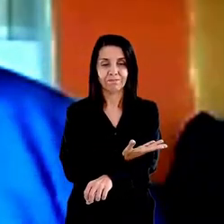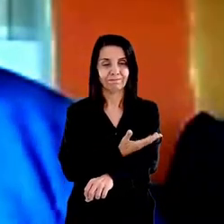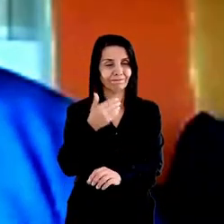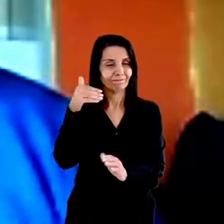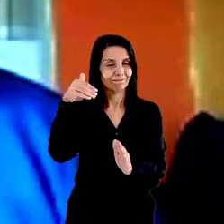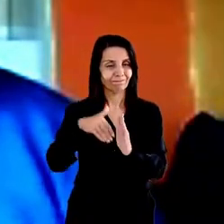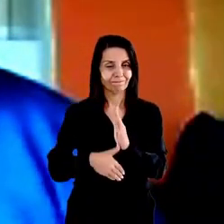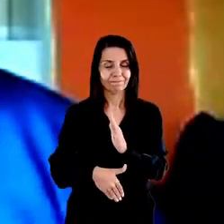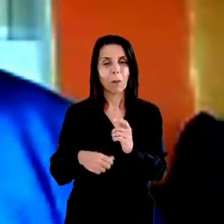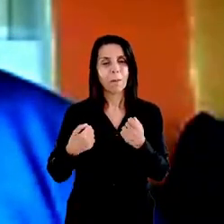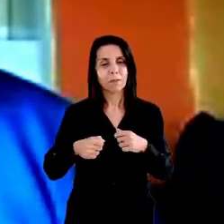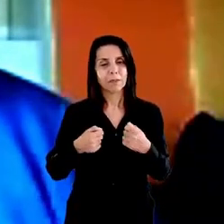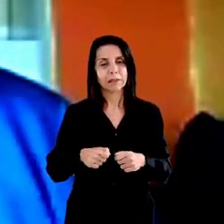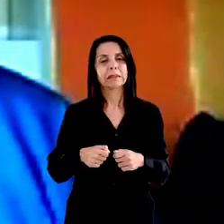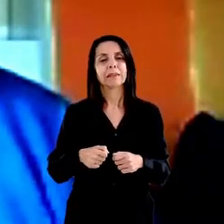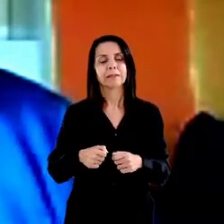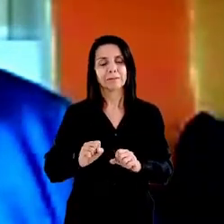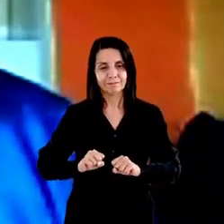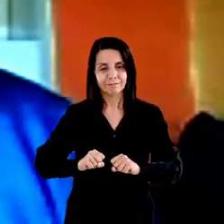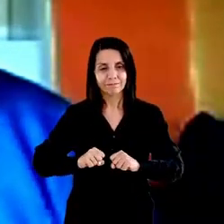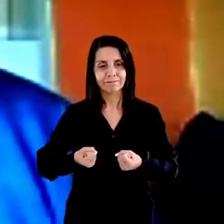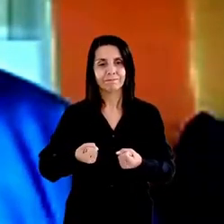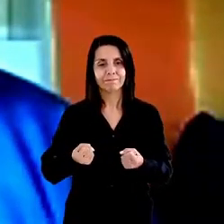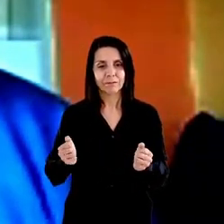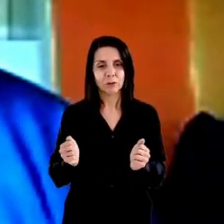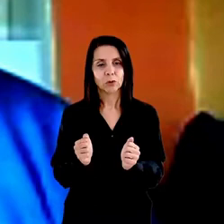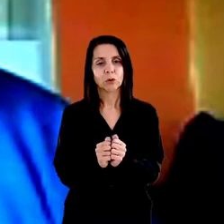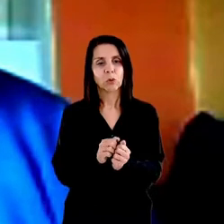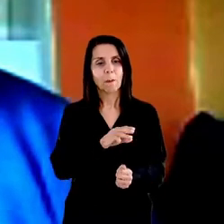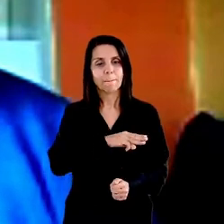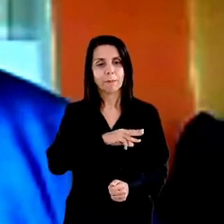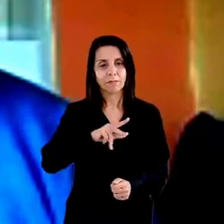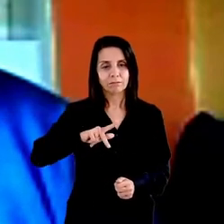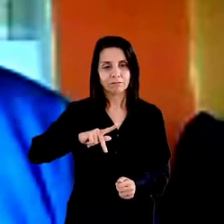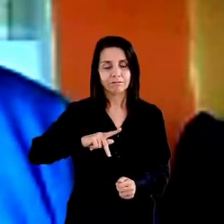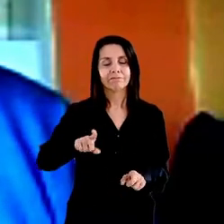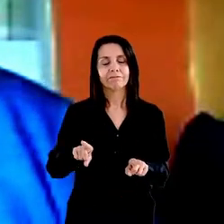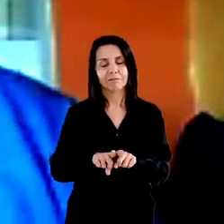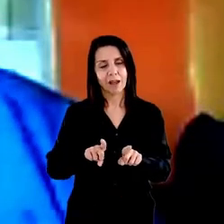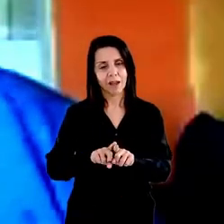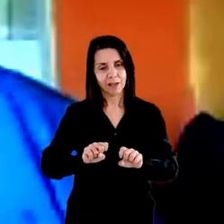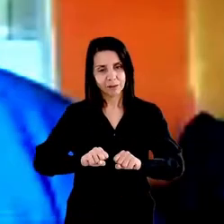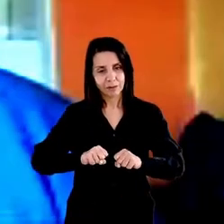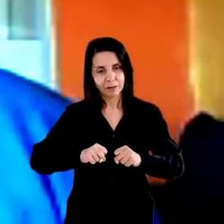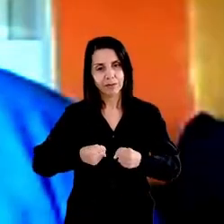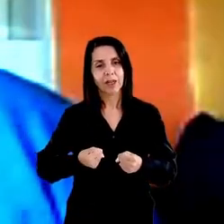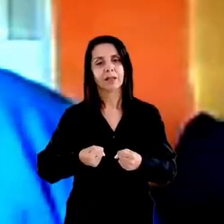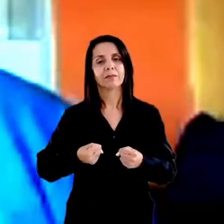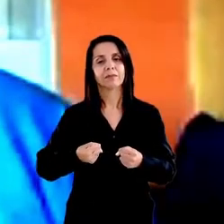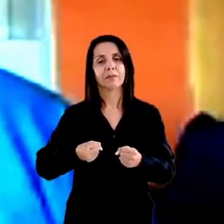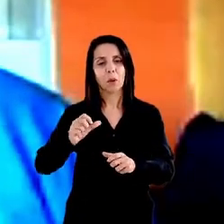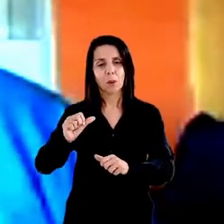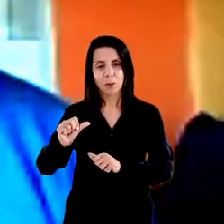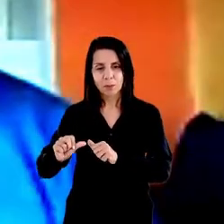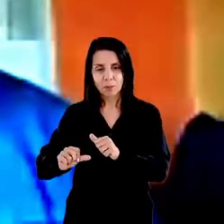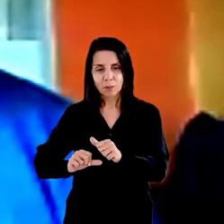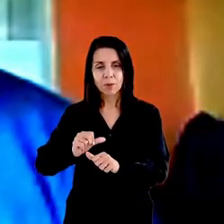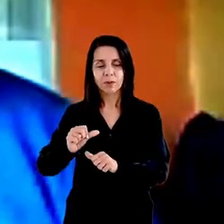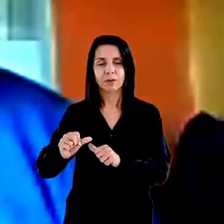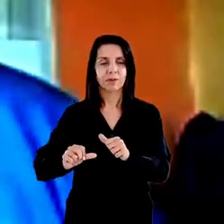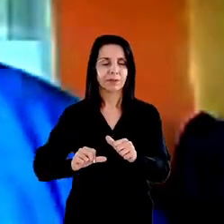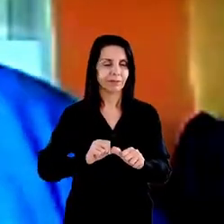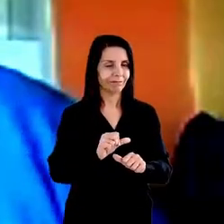nossa nação precisa enfrentar, que nosso Ministério Público precisa enfrentar e modificar com o esforço de todos.